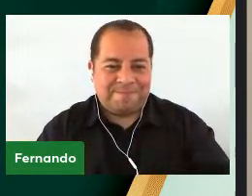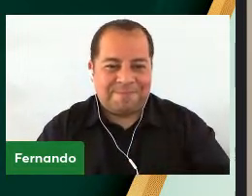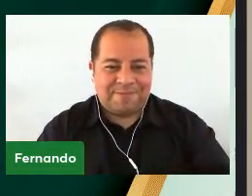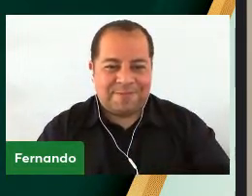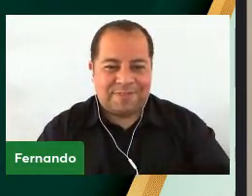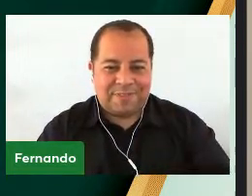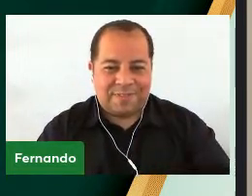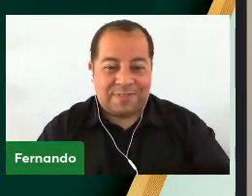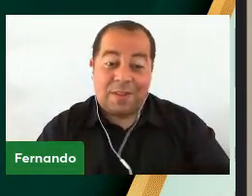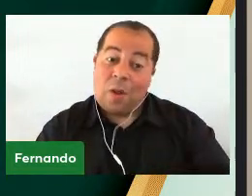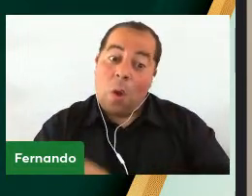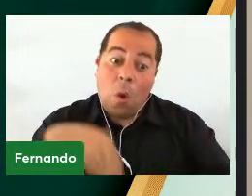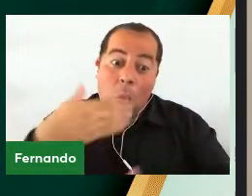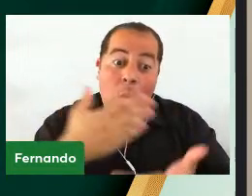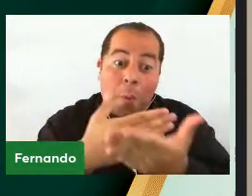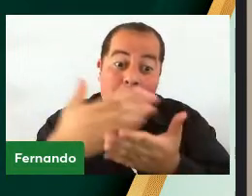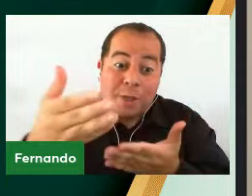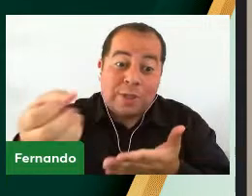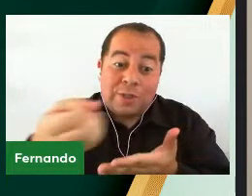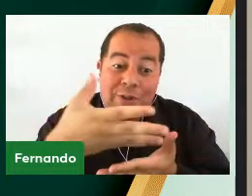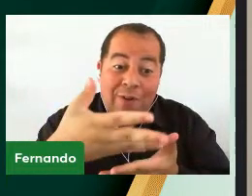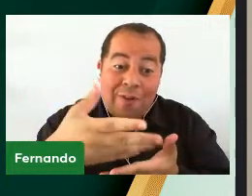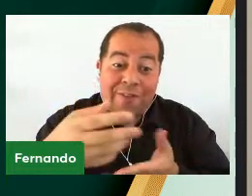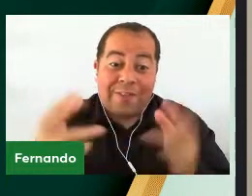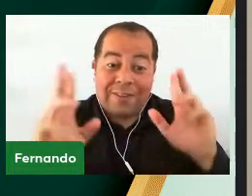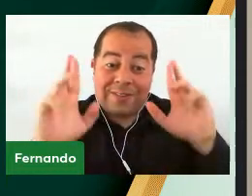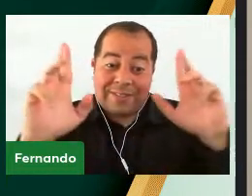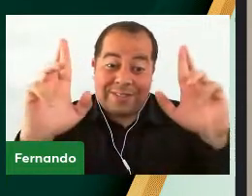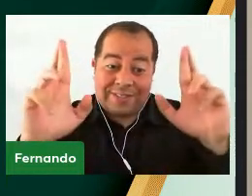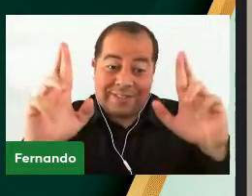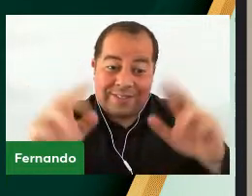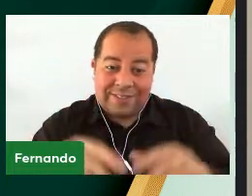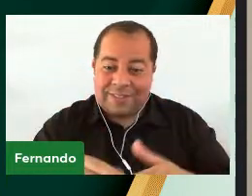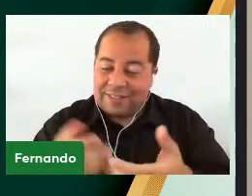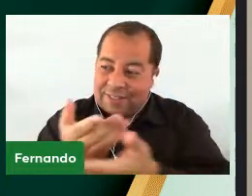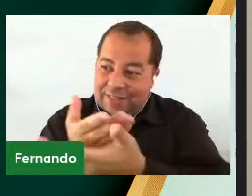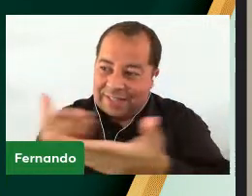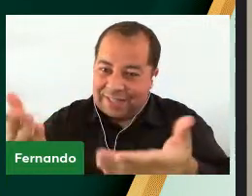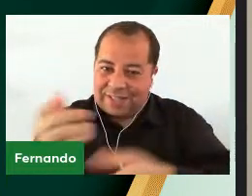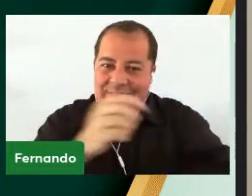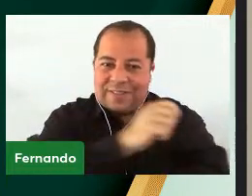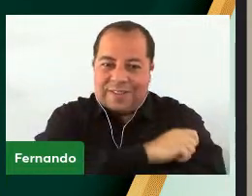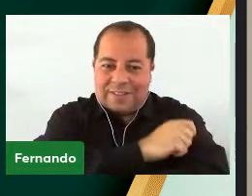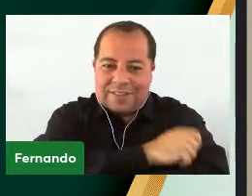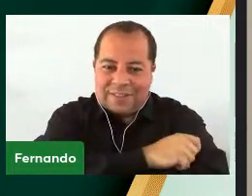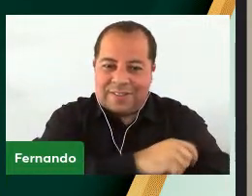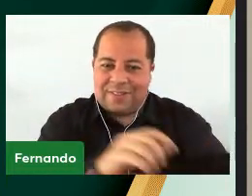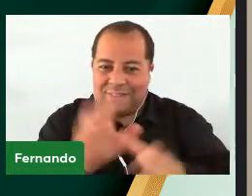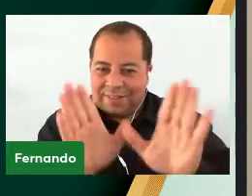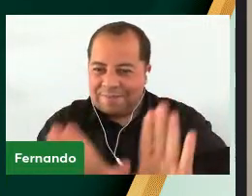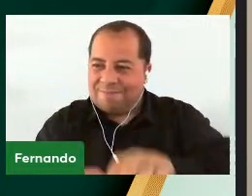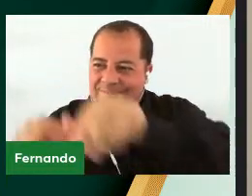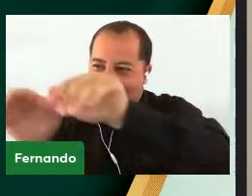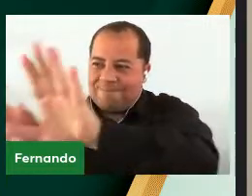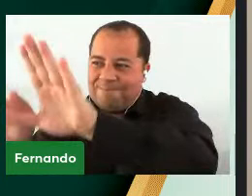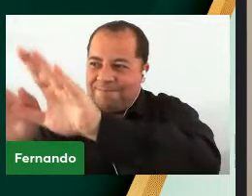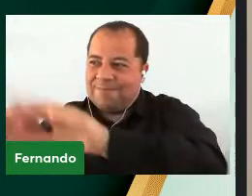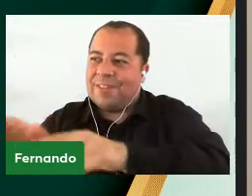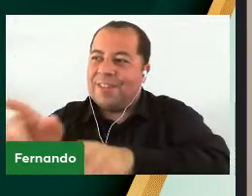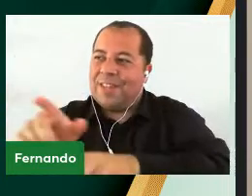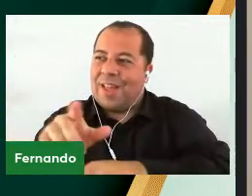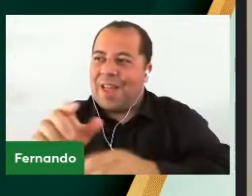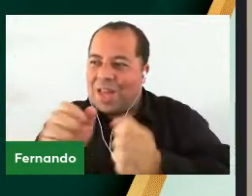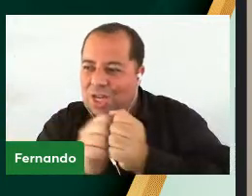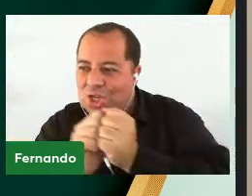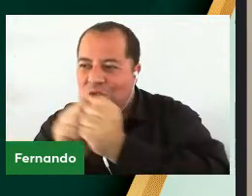quem sabe Um recomeço Uma nova esperança A vocês alunos Voem alto Muito alto E nos levem com